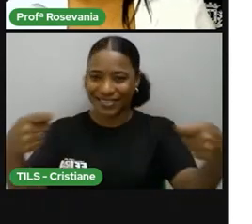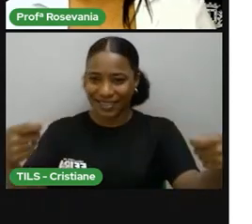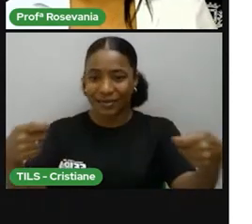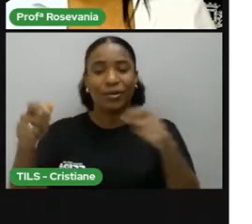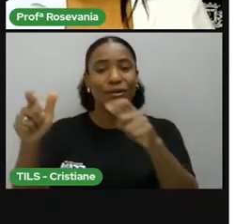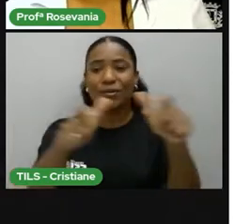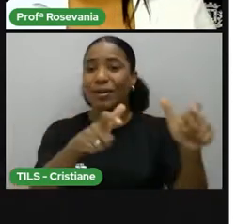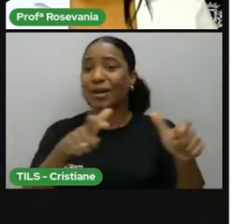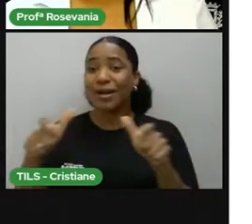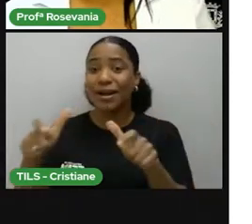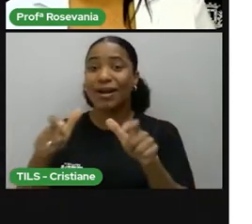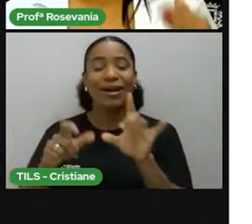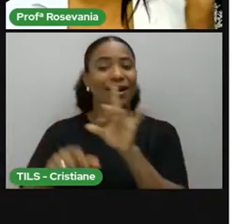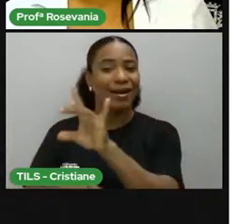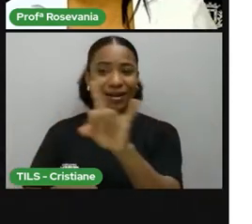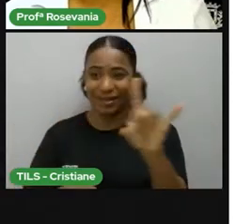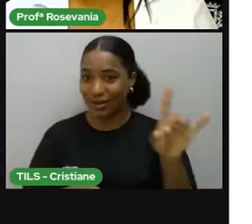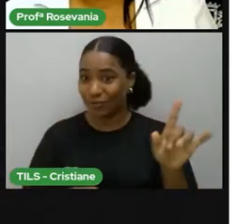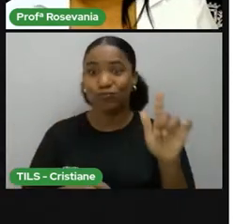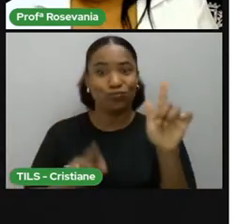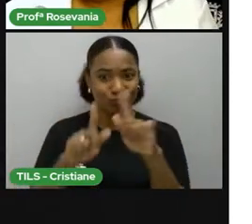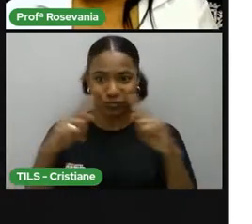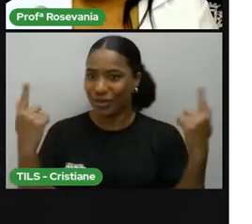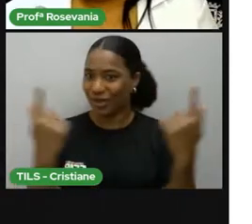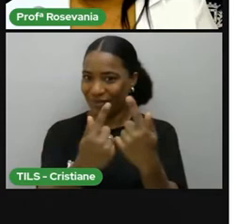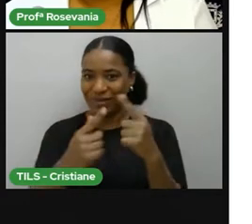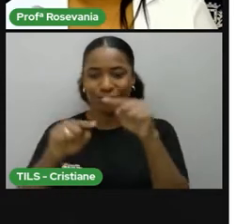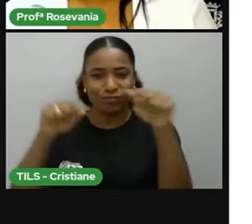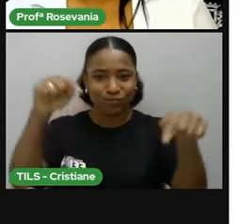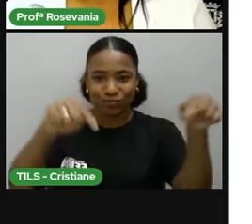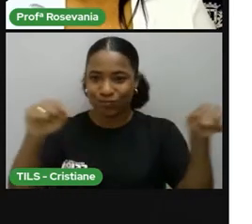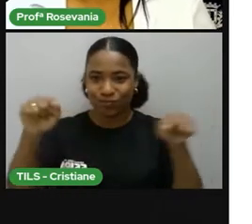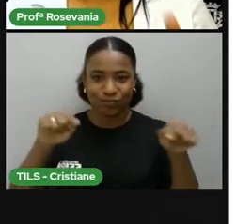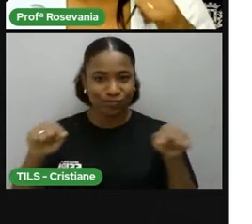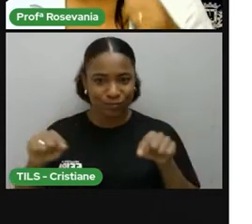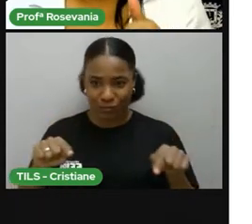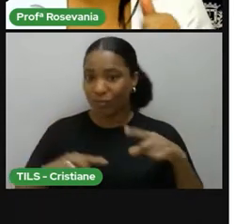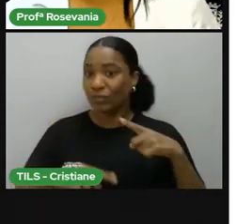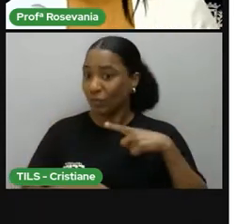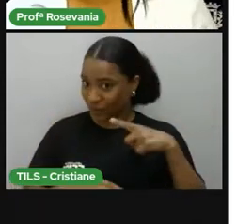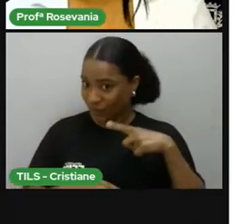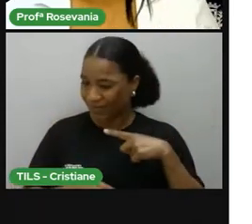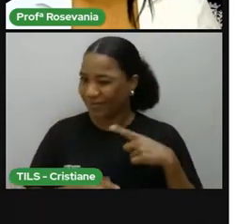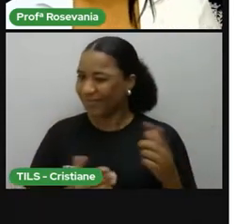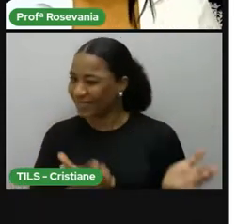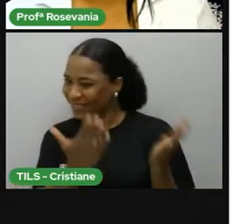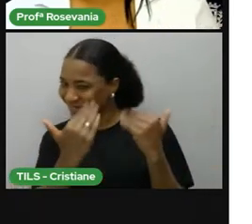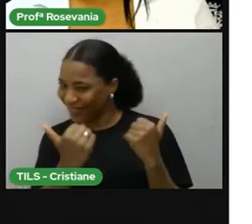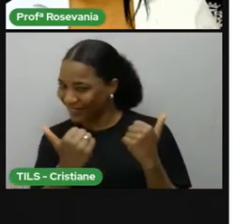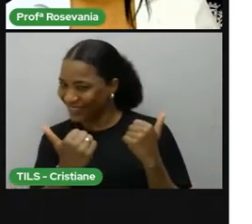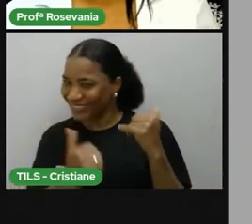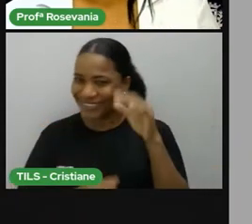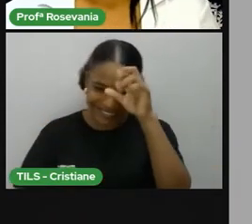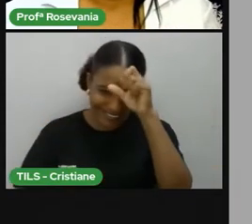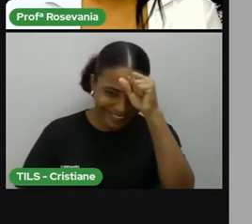uma coordenada geográfica, ele tem um ponto específico de onde ele está. Então, vamos para a nossa aula de hoje?